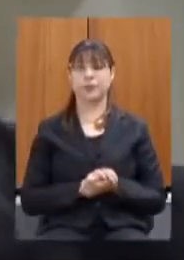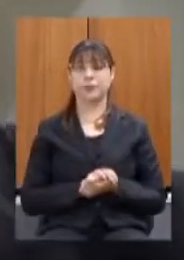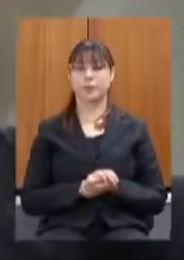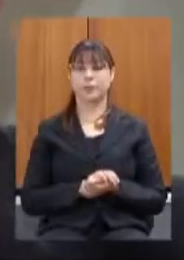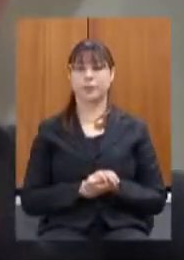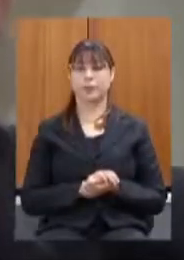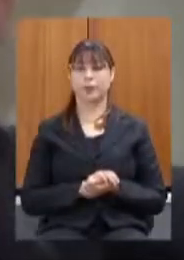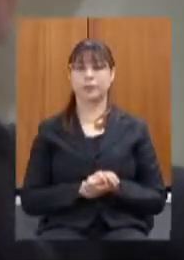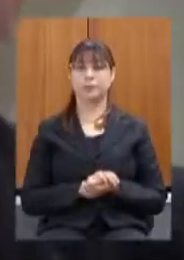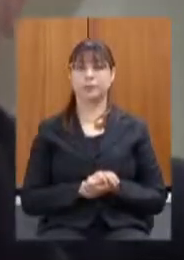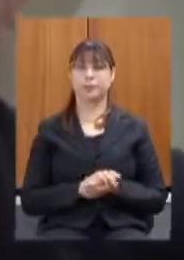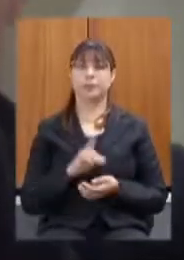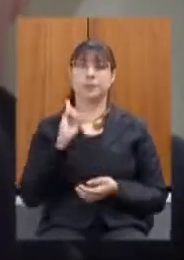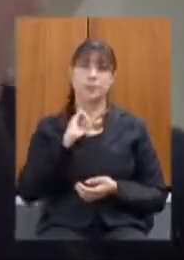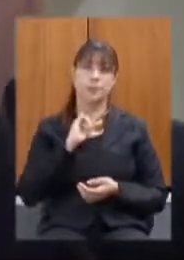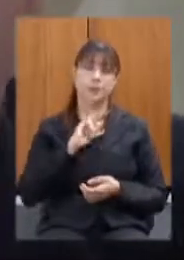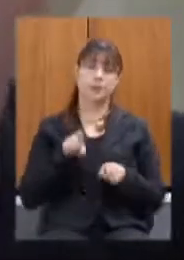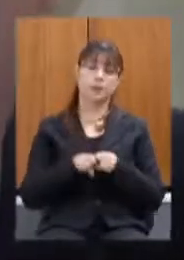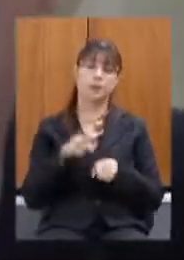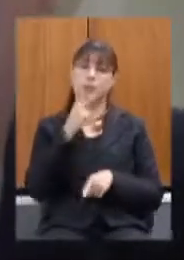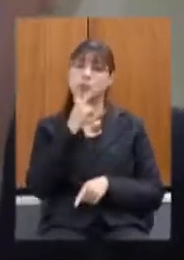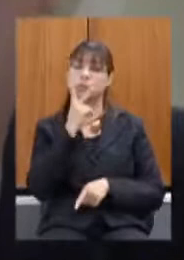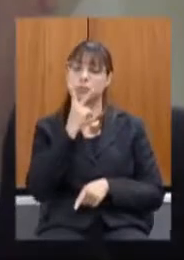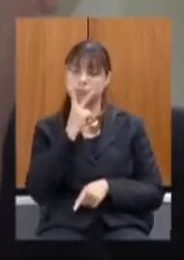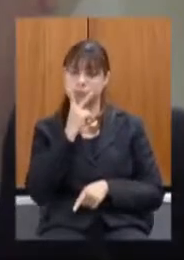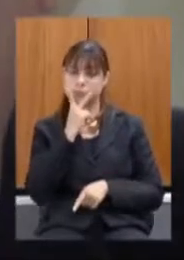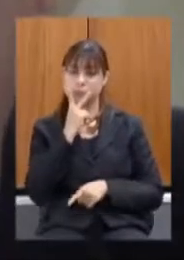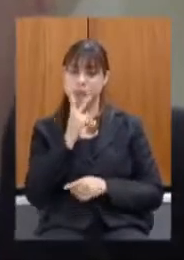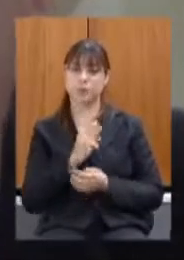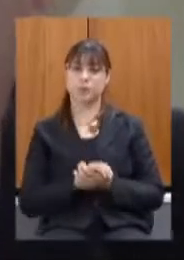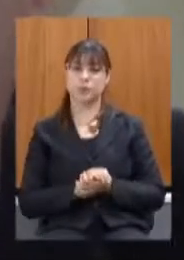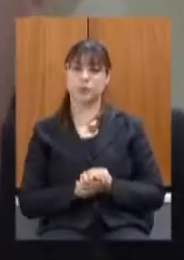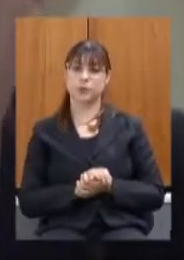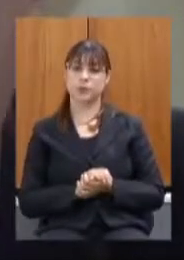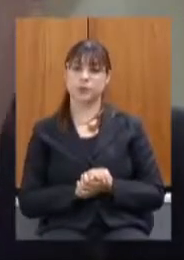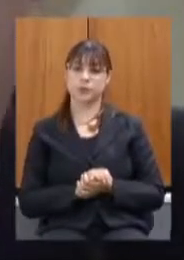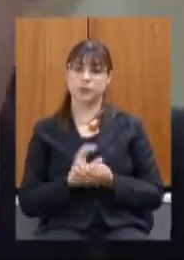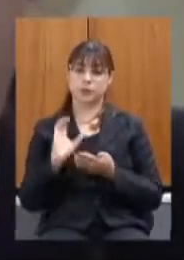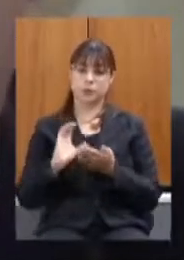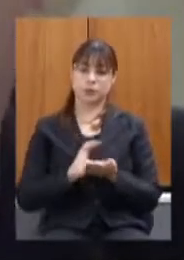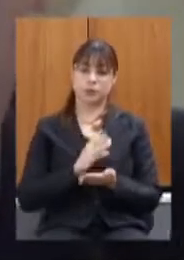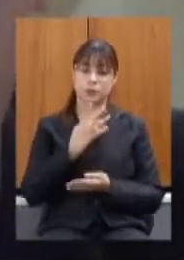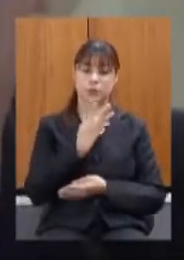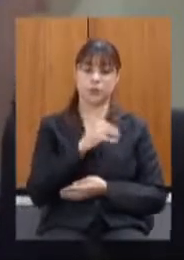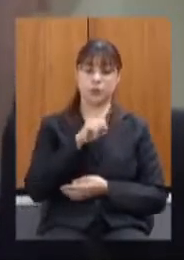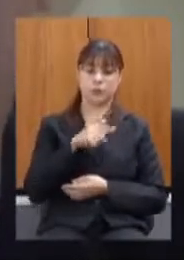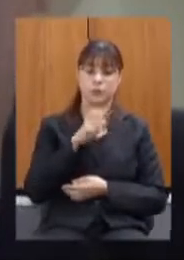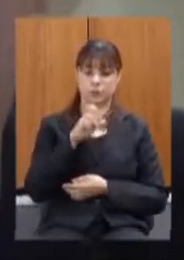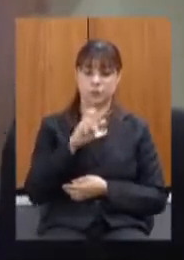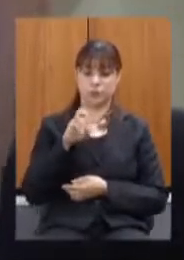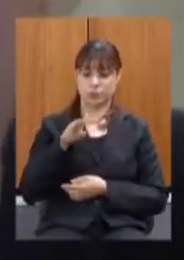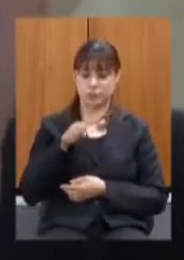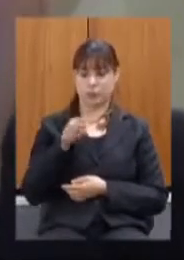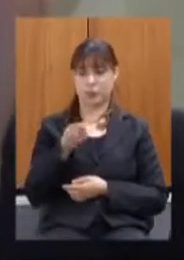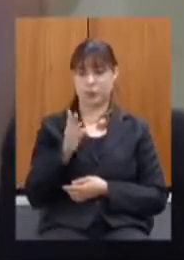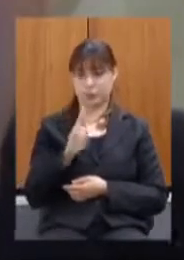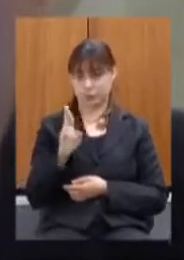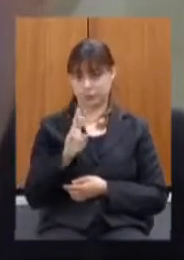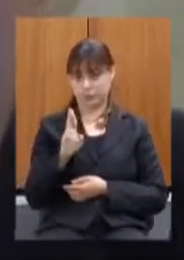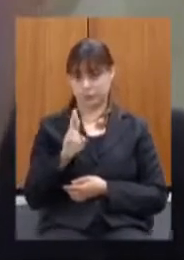Minas Gerais e o Espírito Santo vão receber 4,5 bilhões de reais